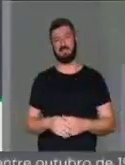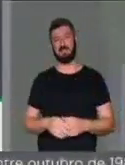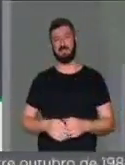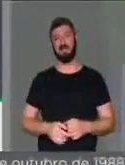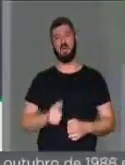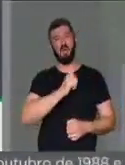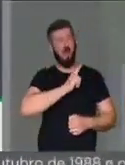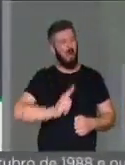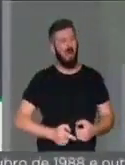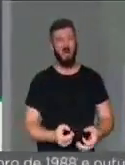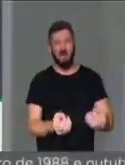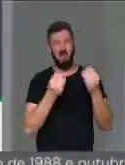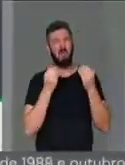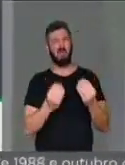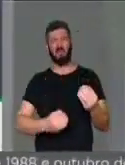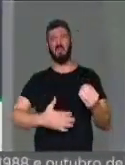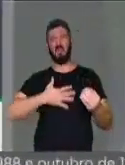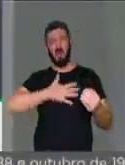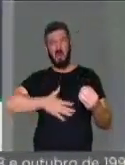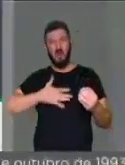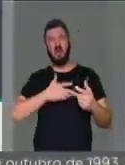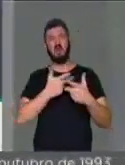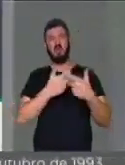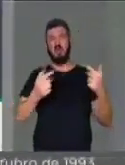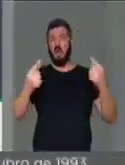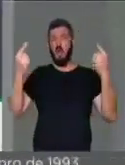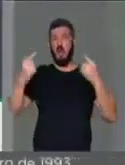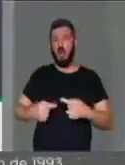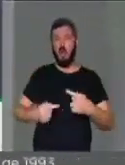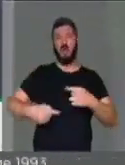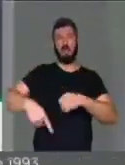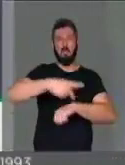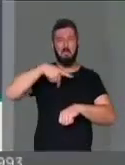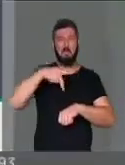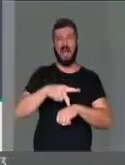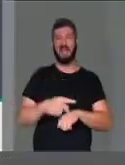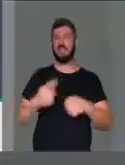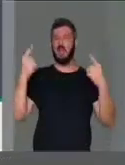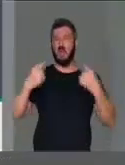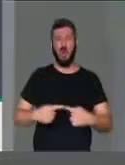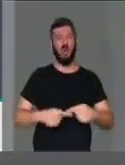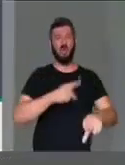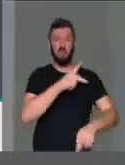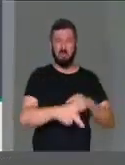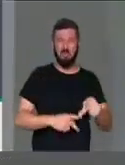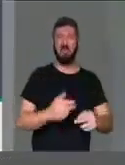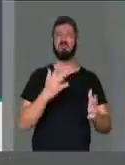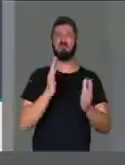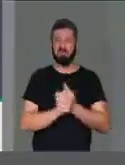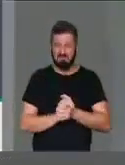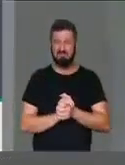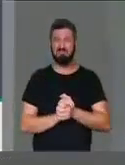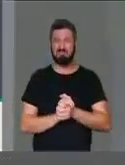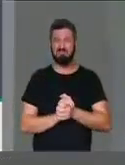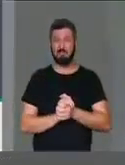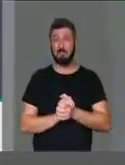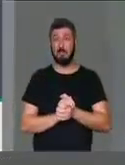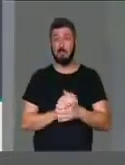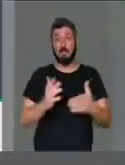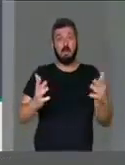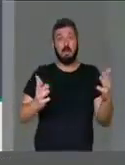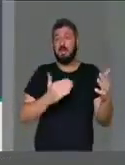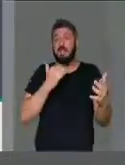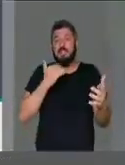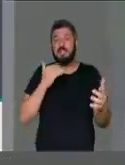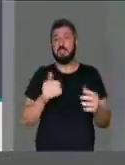O governozinho que gosta de uma agenda antinacional, antipovo. Olha, não